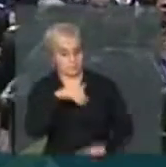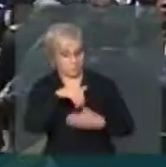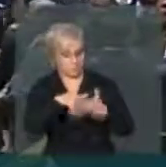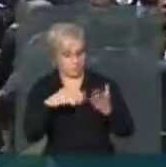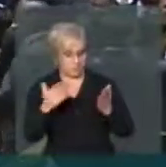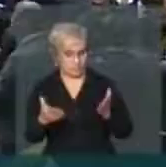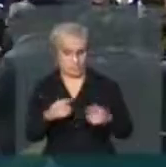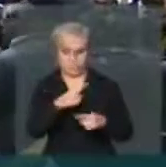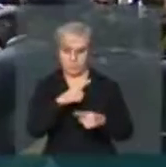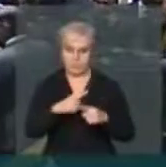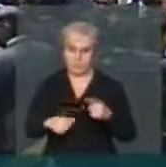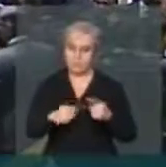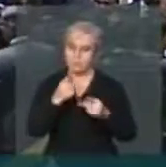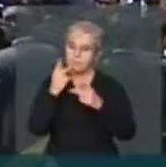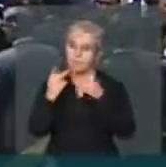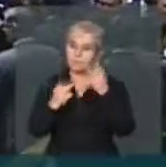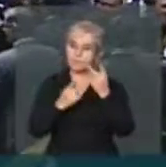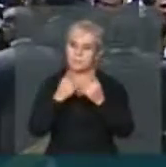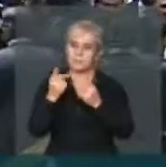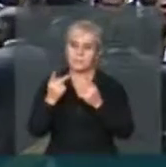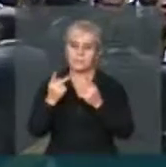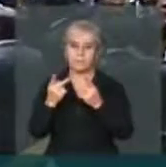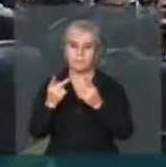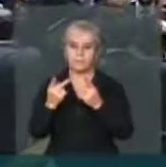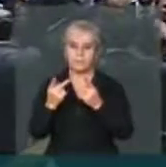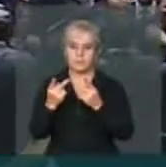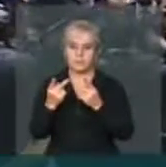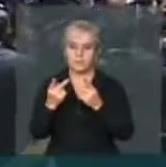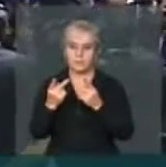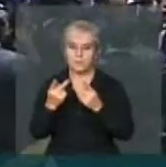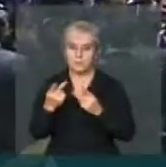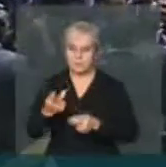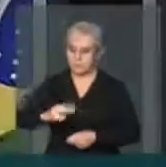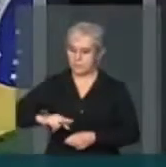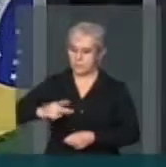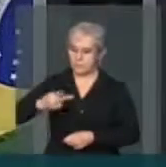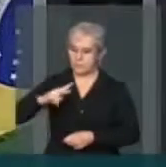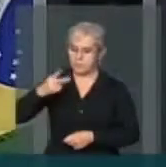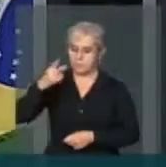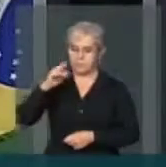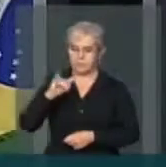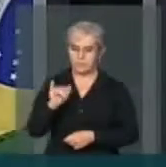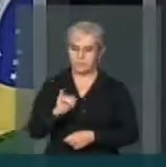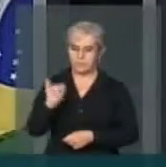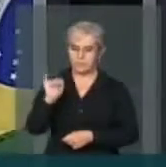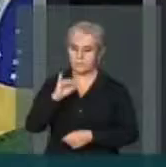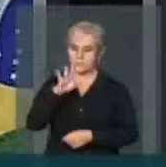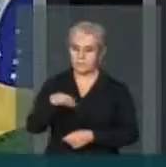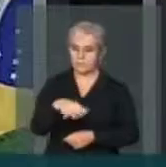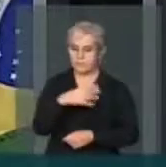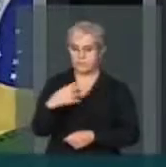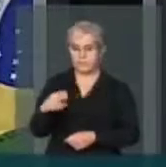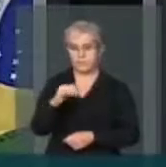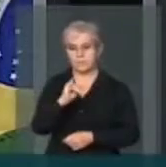que trata da reposição da inflação, da correção da tabela do imposto de renda.